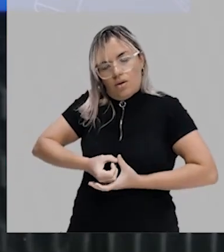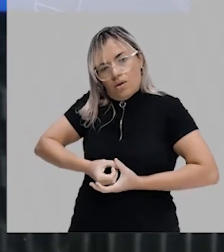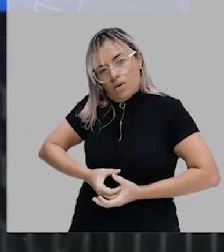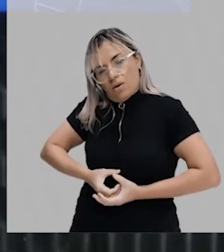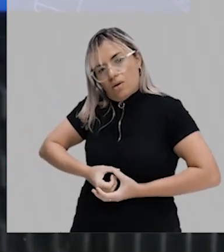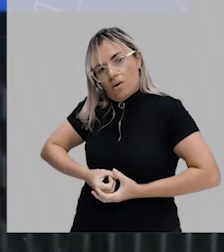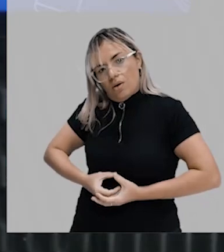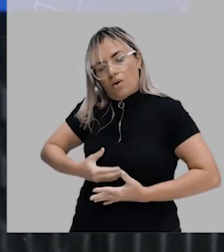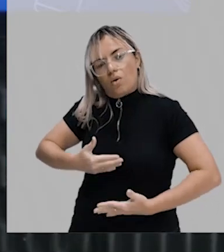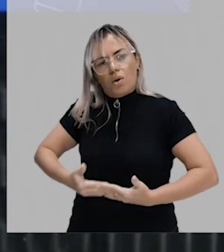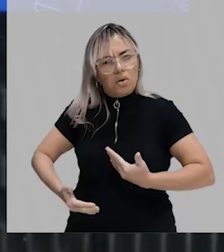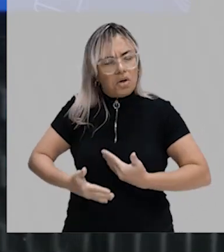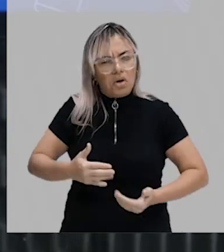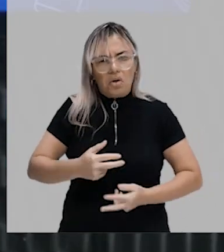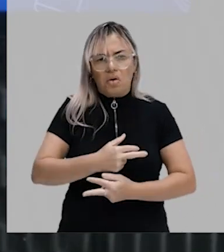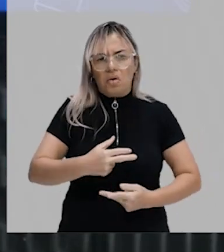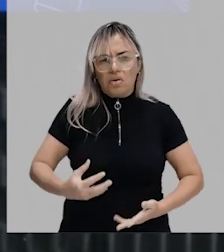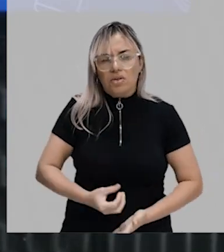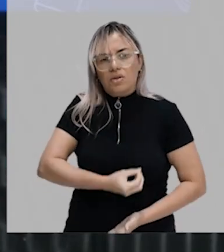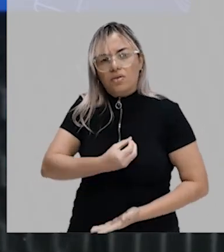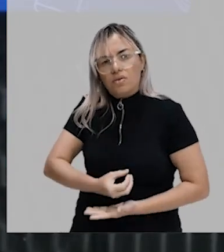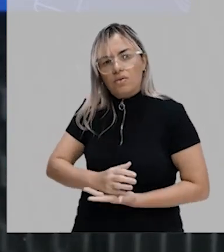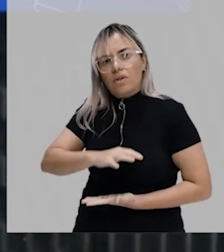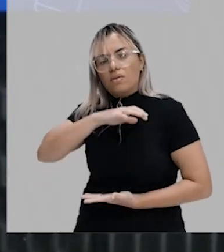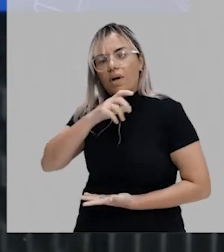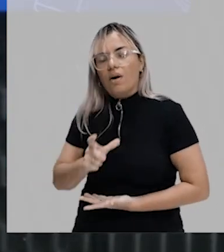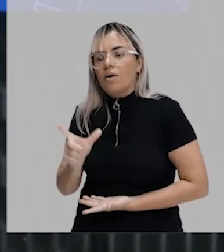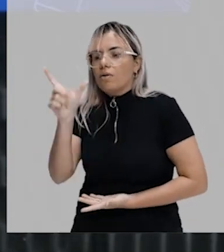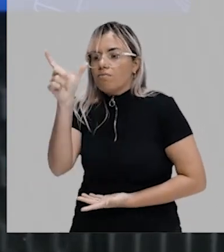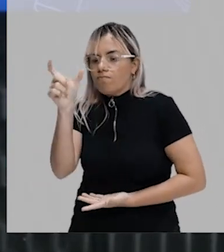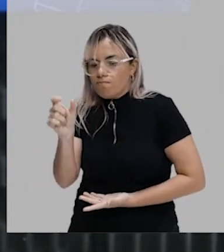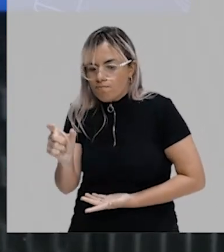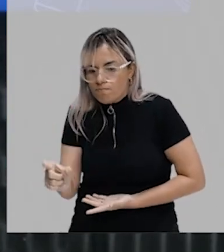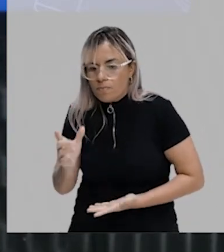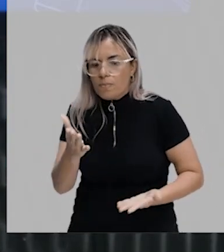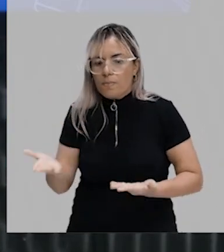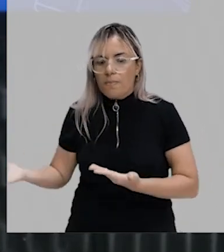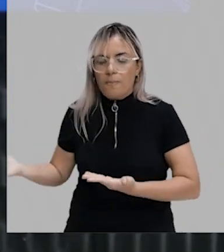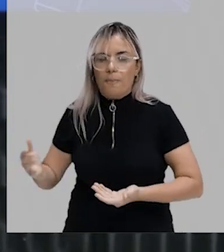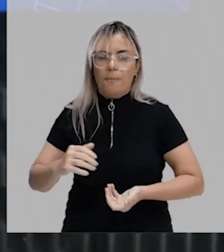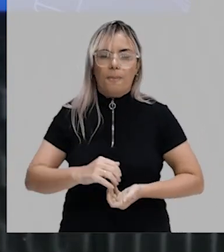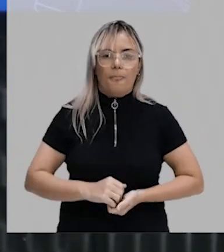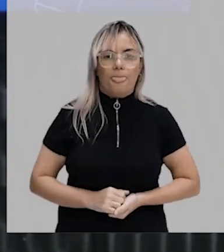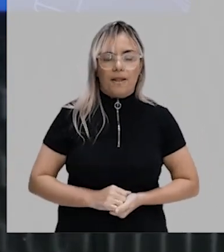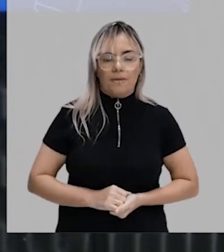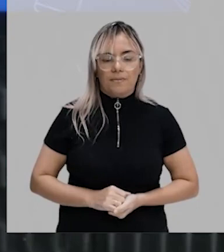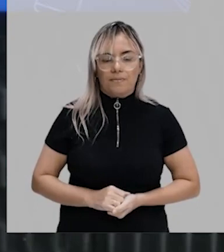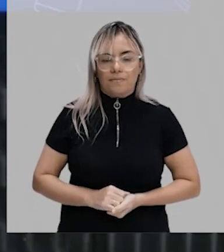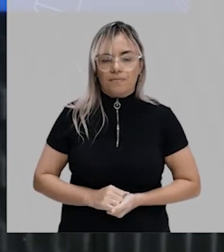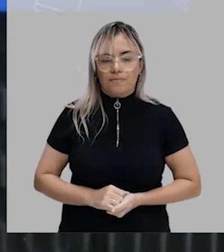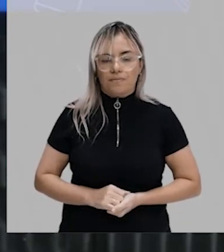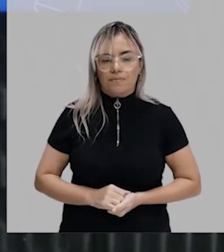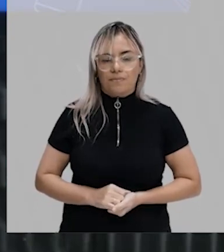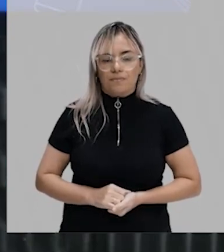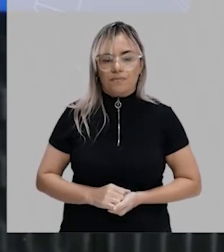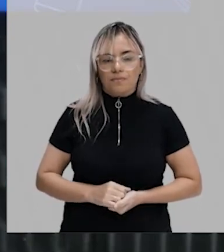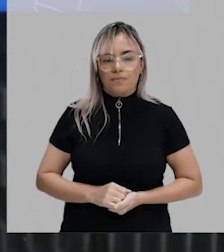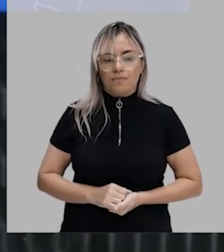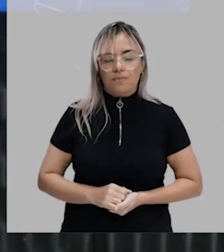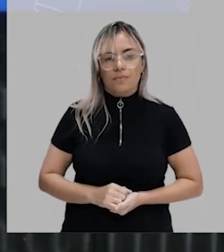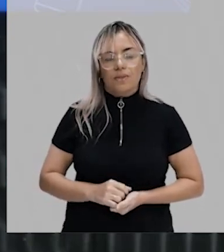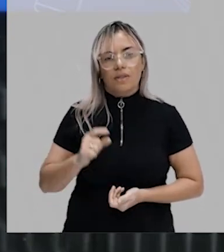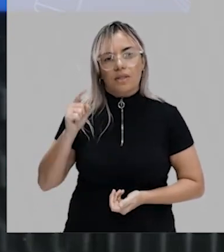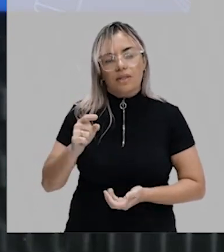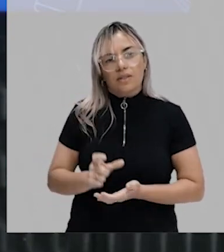humano ou de qualquer outro animal vertebrado, tá? Então aqui, pessoal, ele diz que esse eixo anteroposterior,